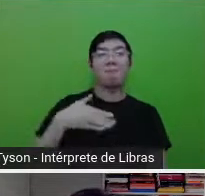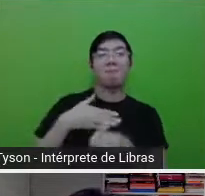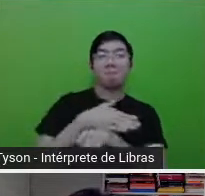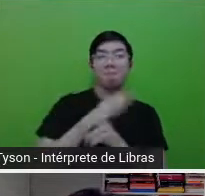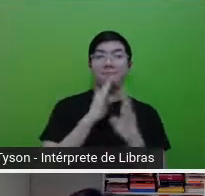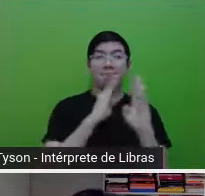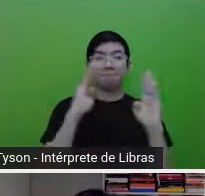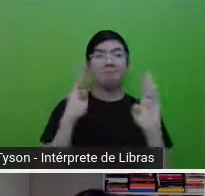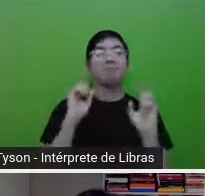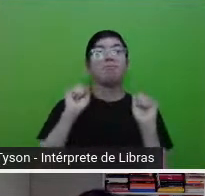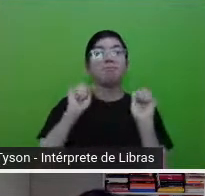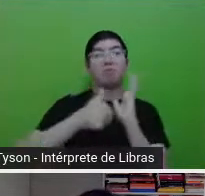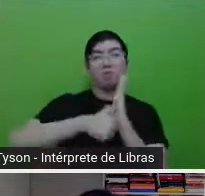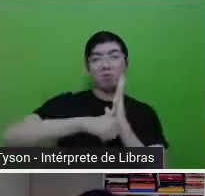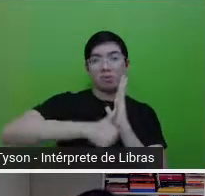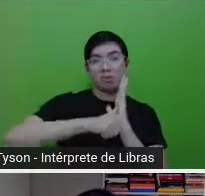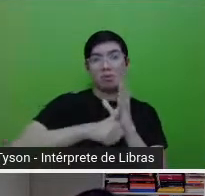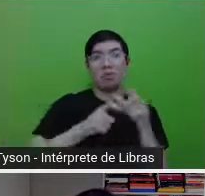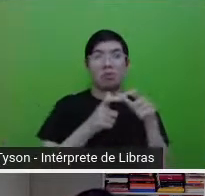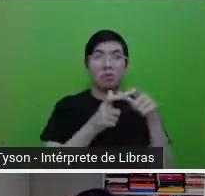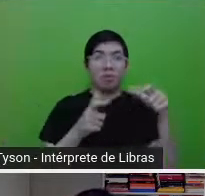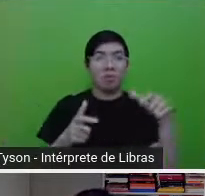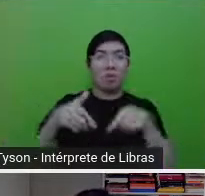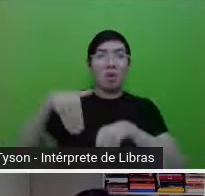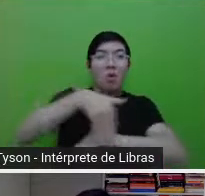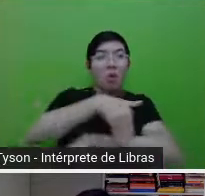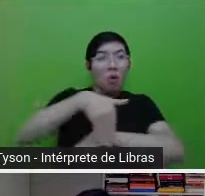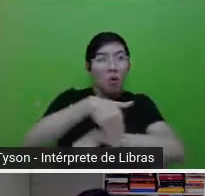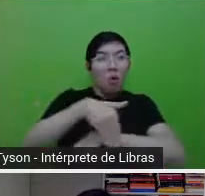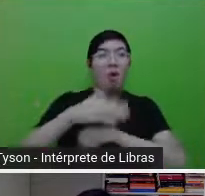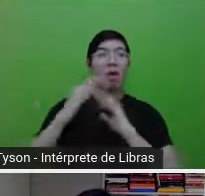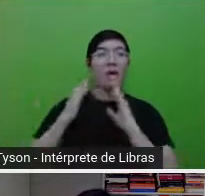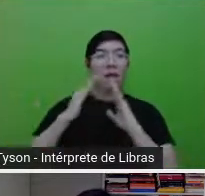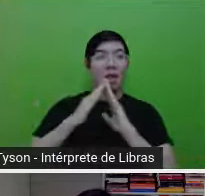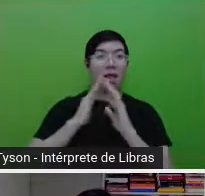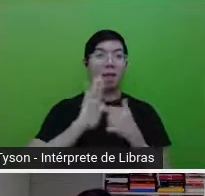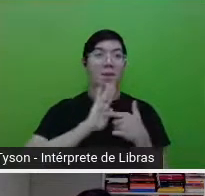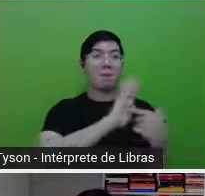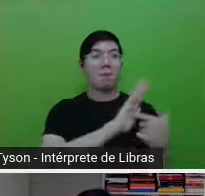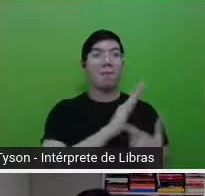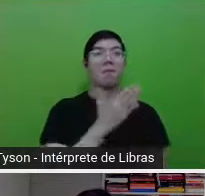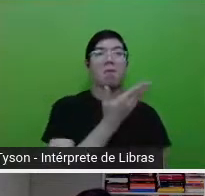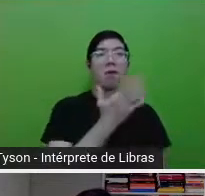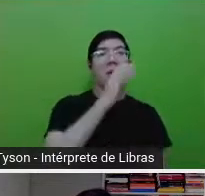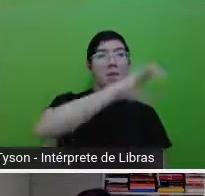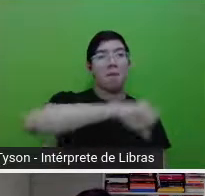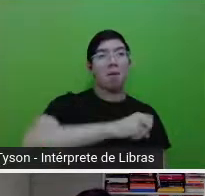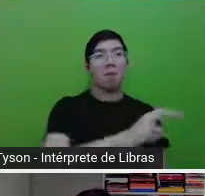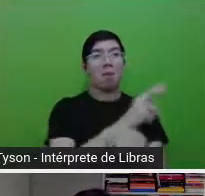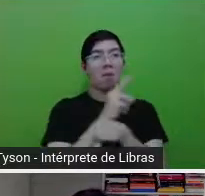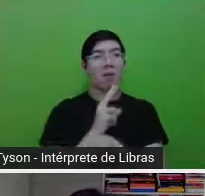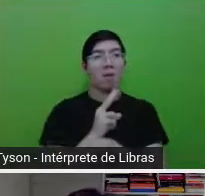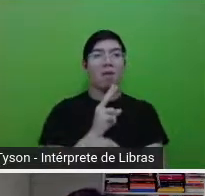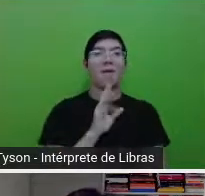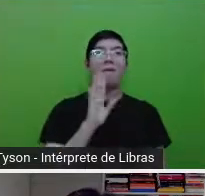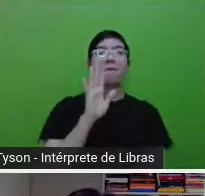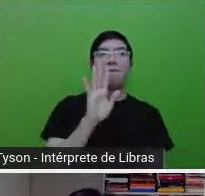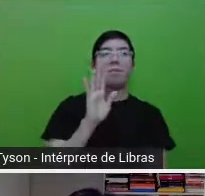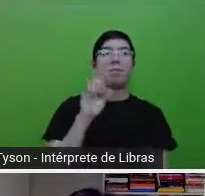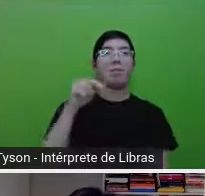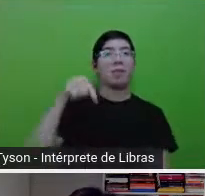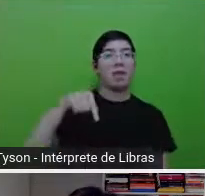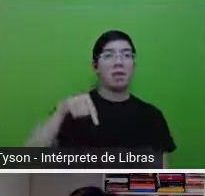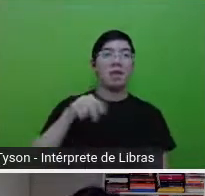pegar emprestado o volume 1, 2 e 3. Não temos o 4. Até o volume 4, você encontra um amigo, alguma